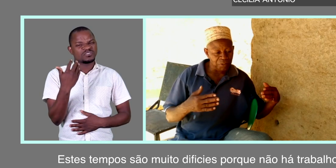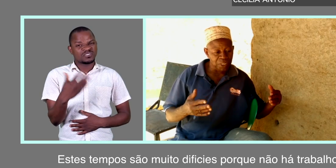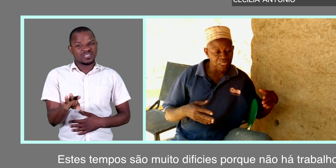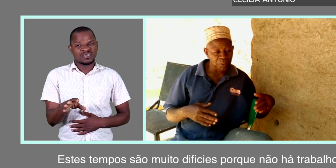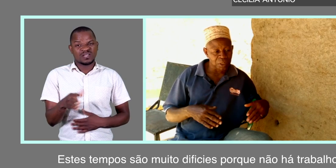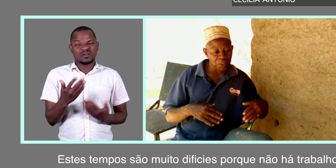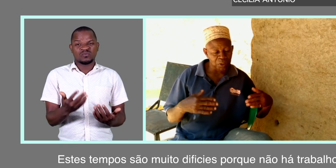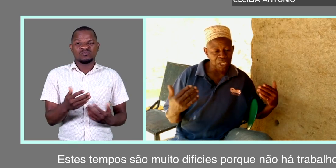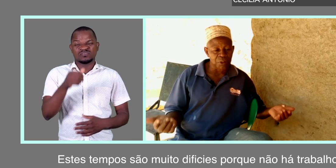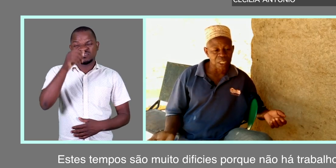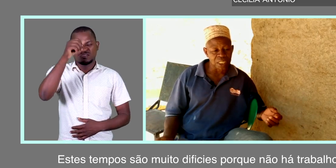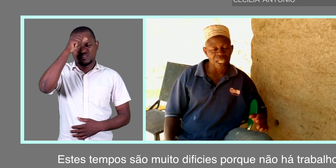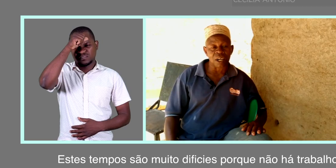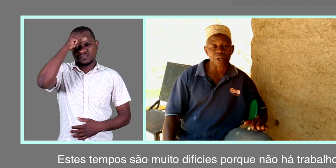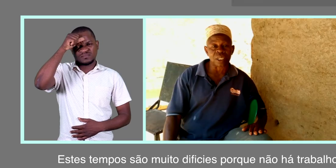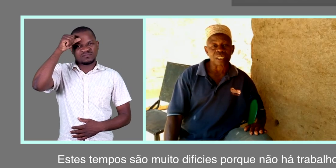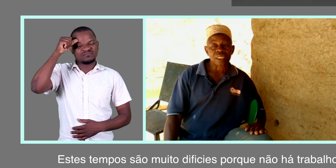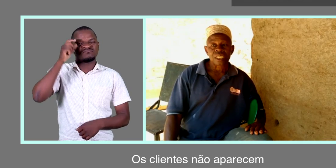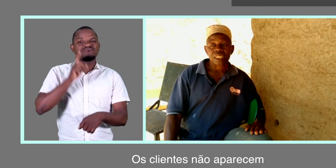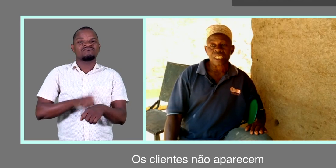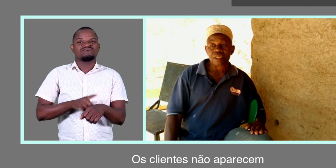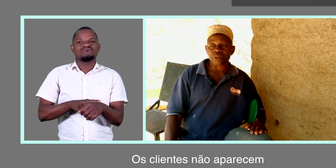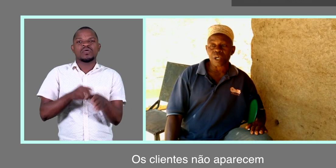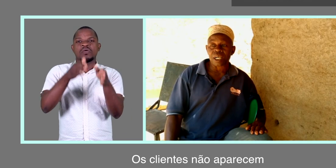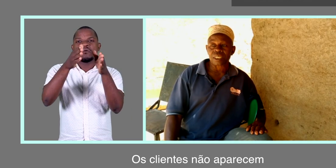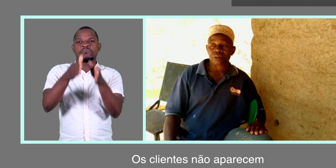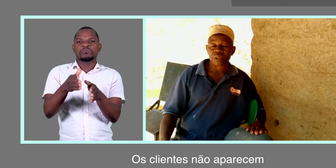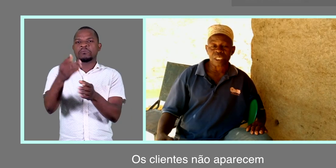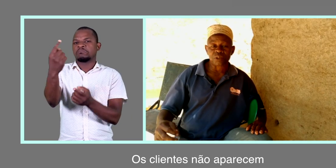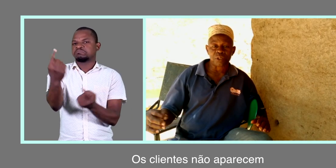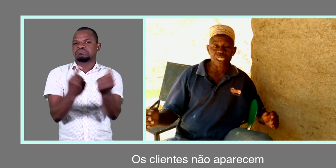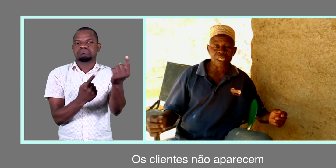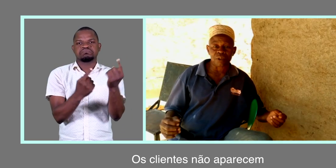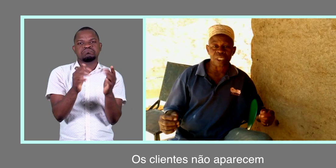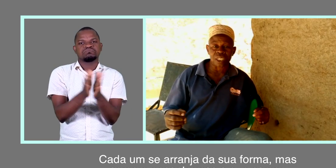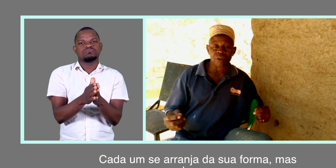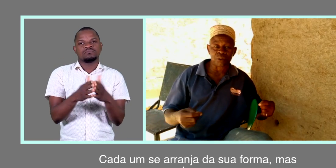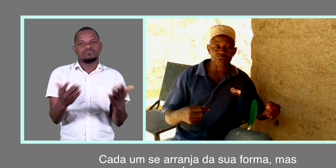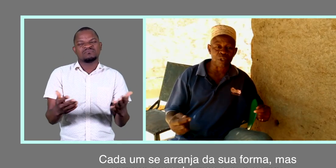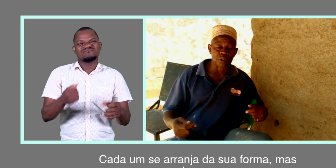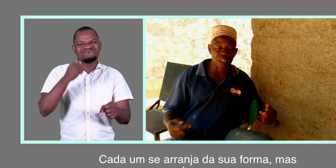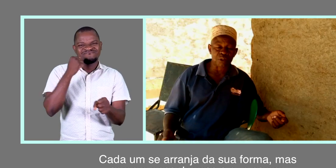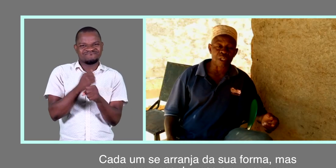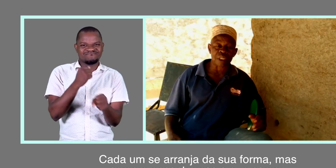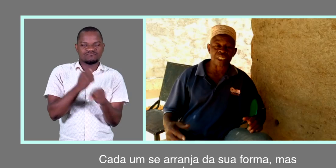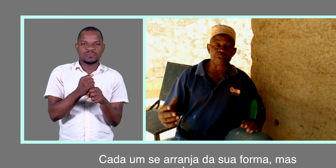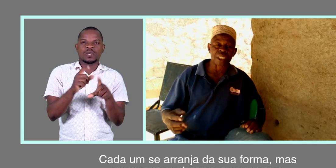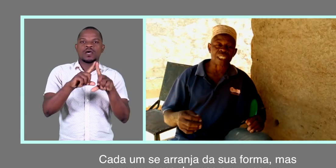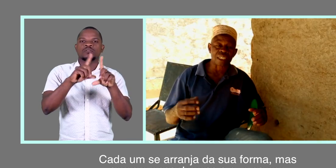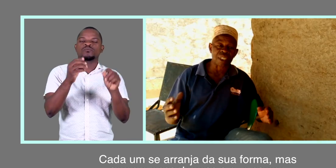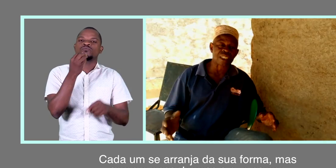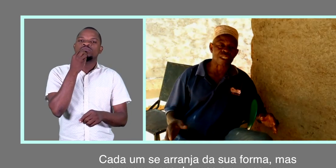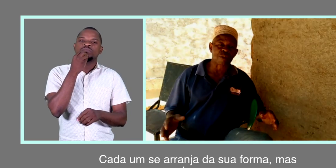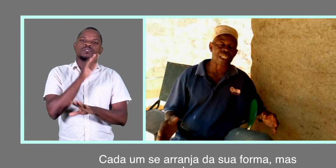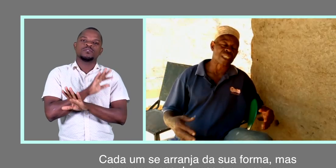Estes são tempos muito difíceis, porque não há trabalho. Os clientes não aparecem. Cada um se aranja da sua forma,